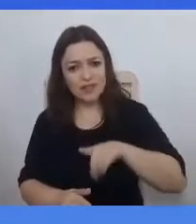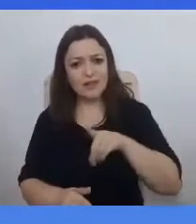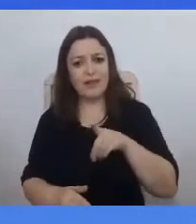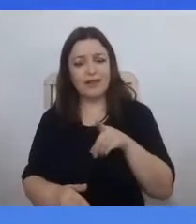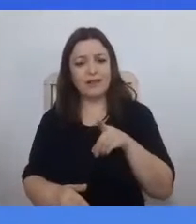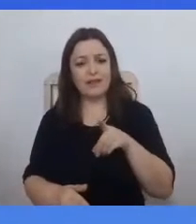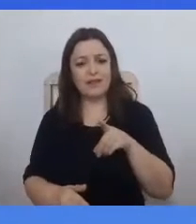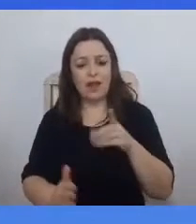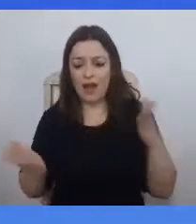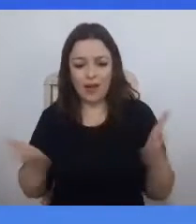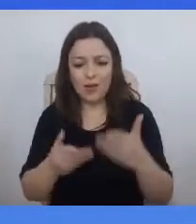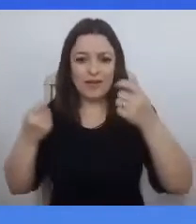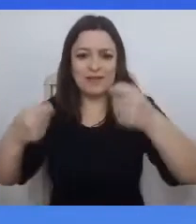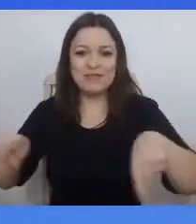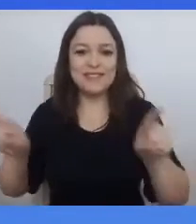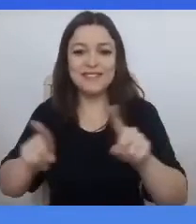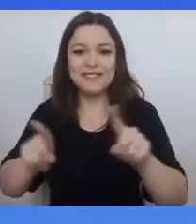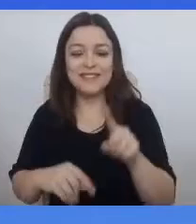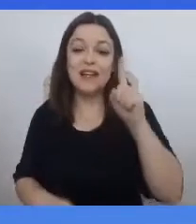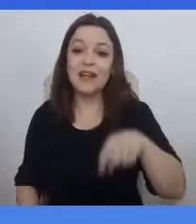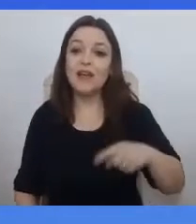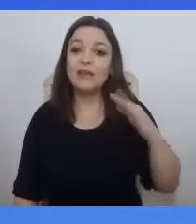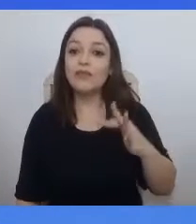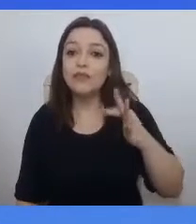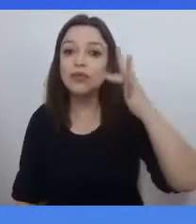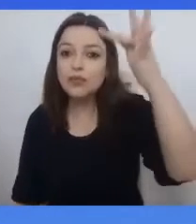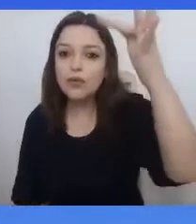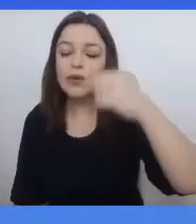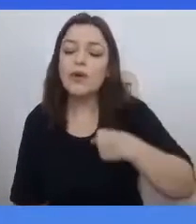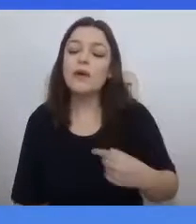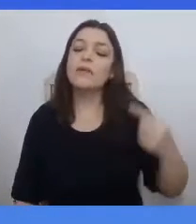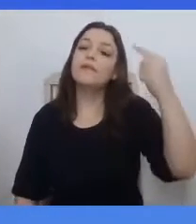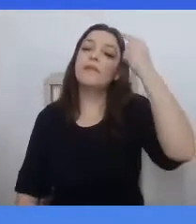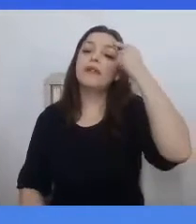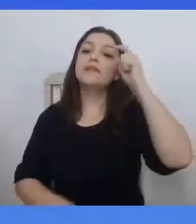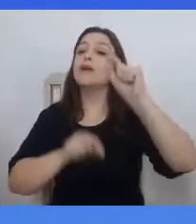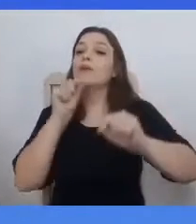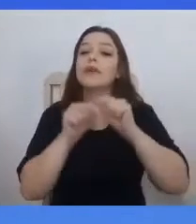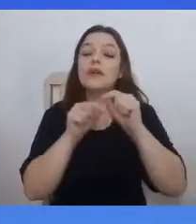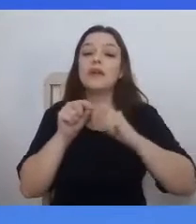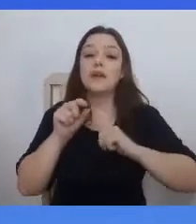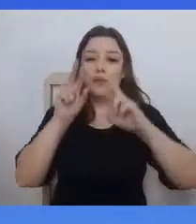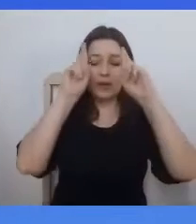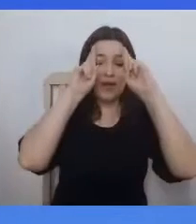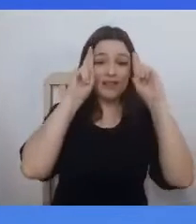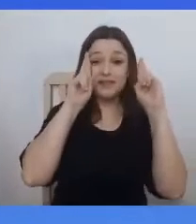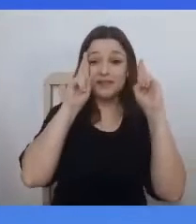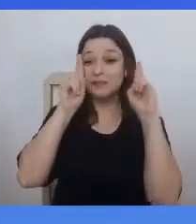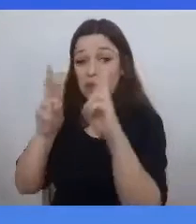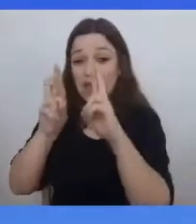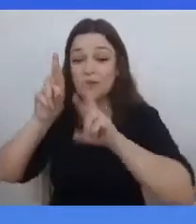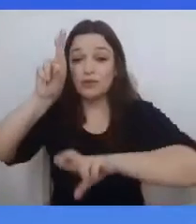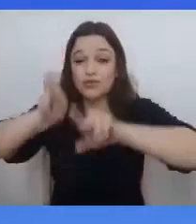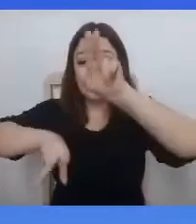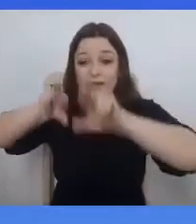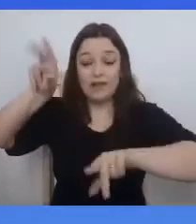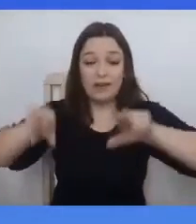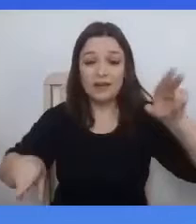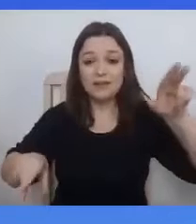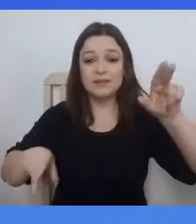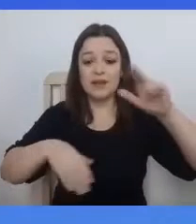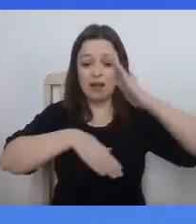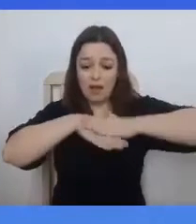ponto, nós possamos chegar à conclusão que o respeito à pluralidade, à autonomia, que o respeito às